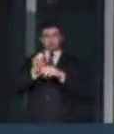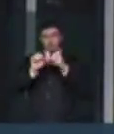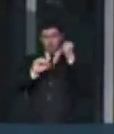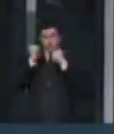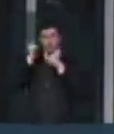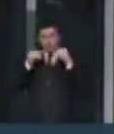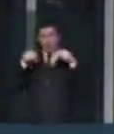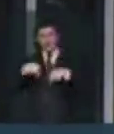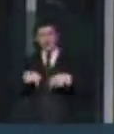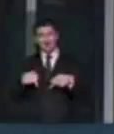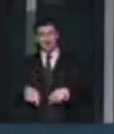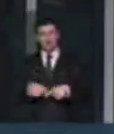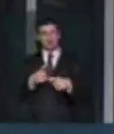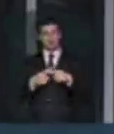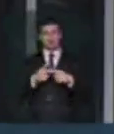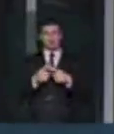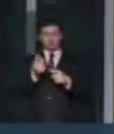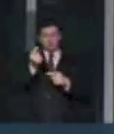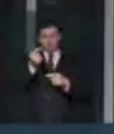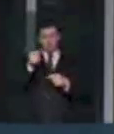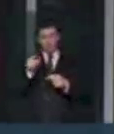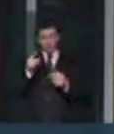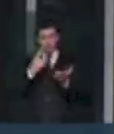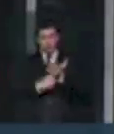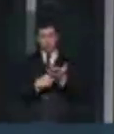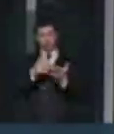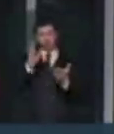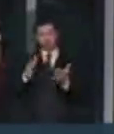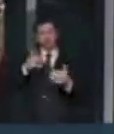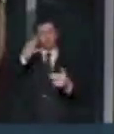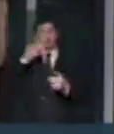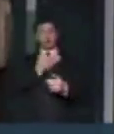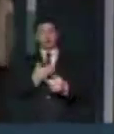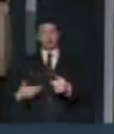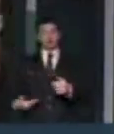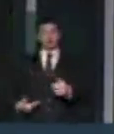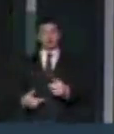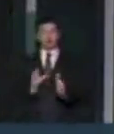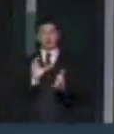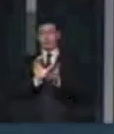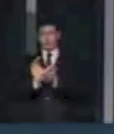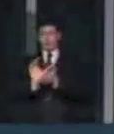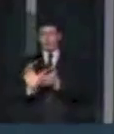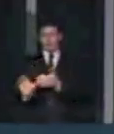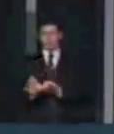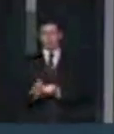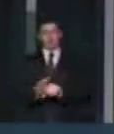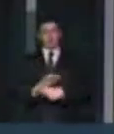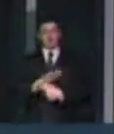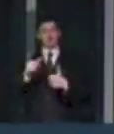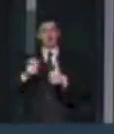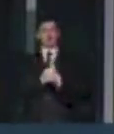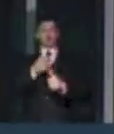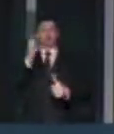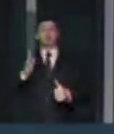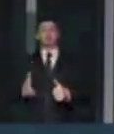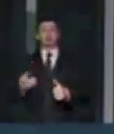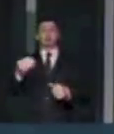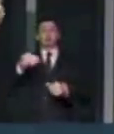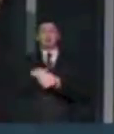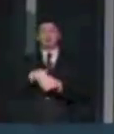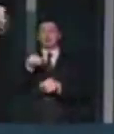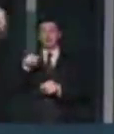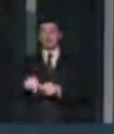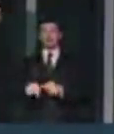porque esses recursos já estão comprometidos com políticas públicas, com investimentos, dívidas lastreadas sobre esses recursos